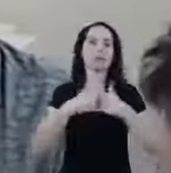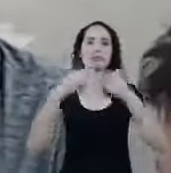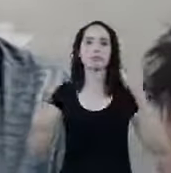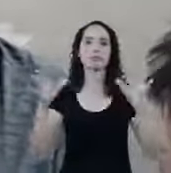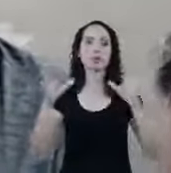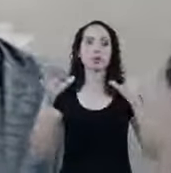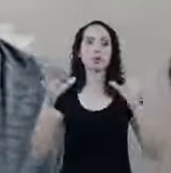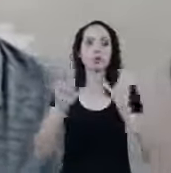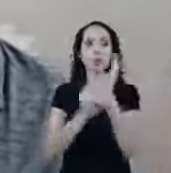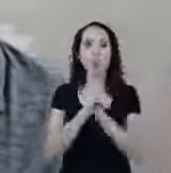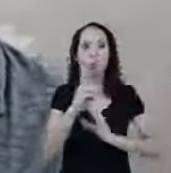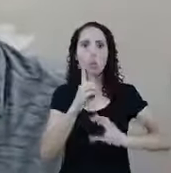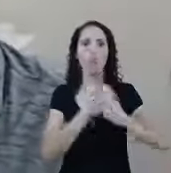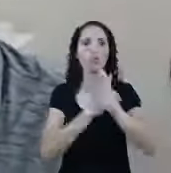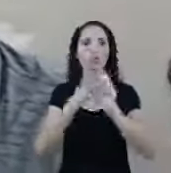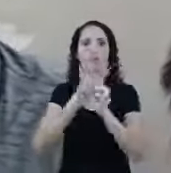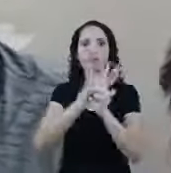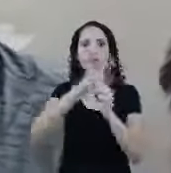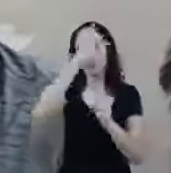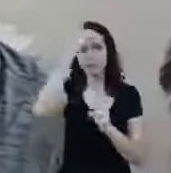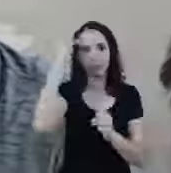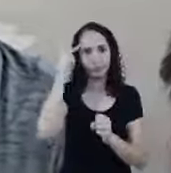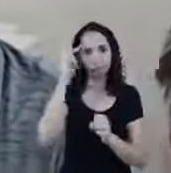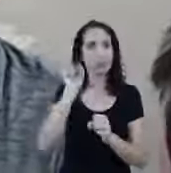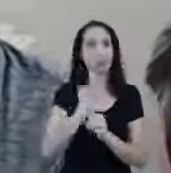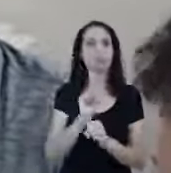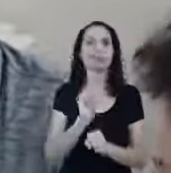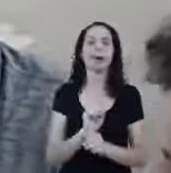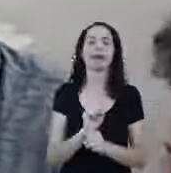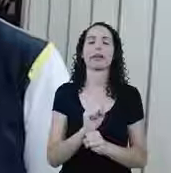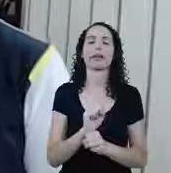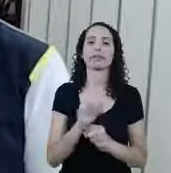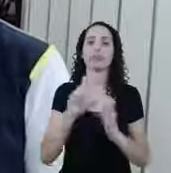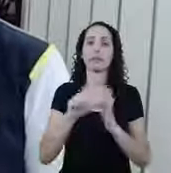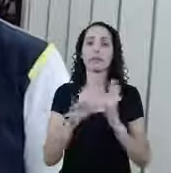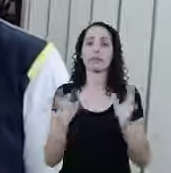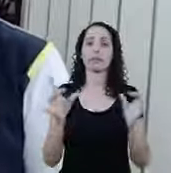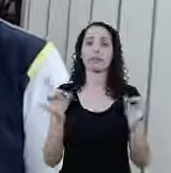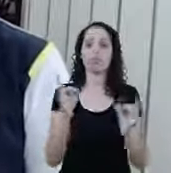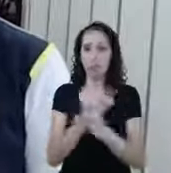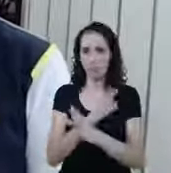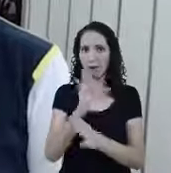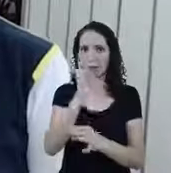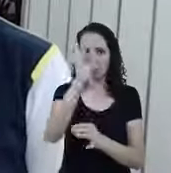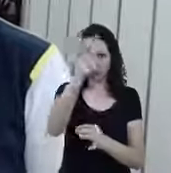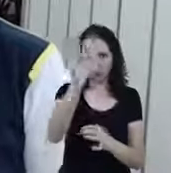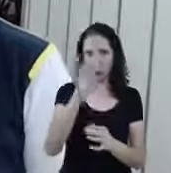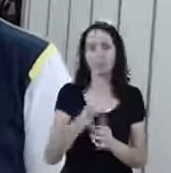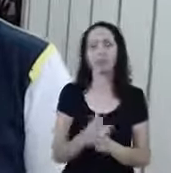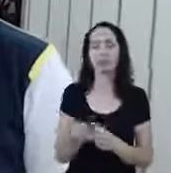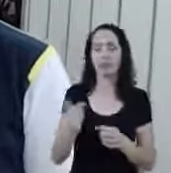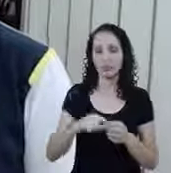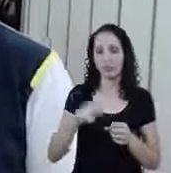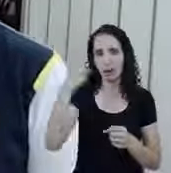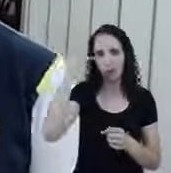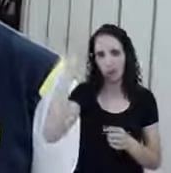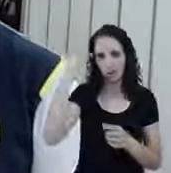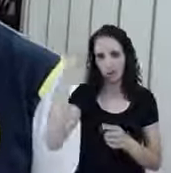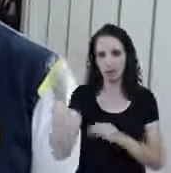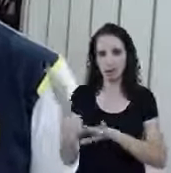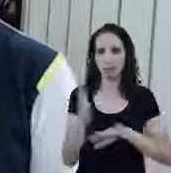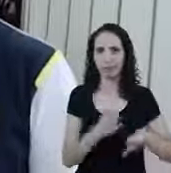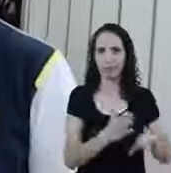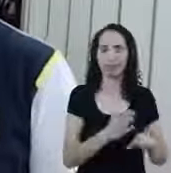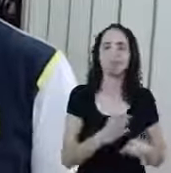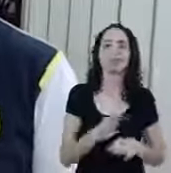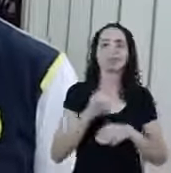momento Porque vai passar em breve E a gente vai chegar lá Eu só quero deixar Algo muito bem claro aqui Que é um posicionamento De todos os pastores do